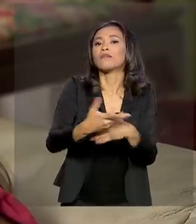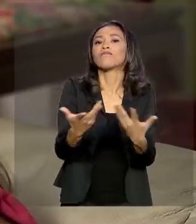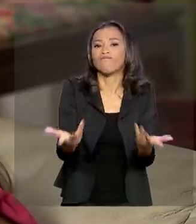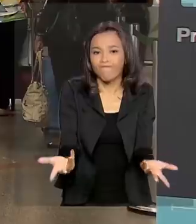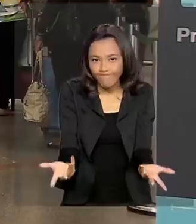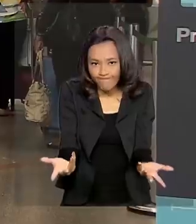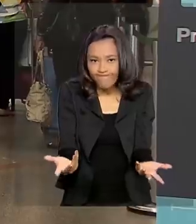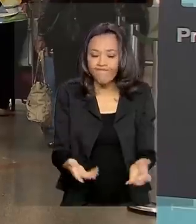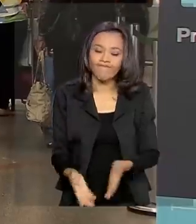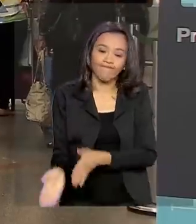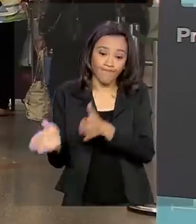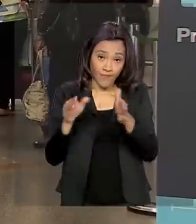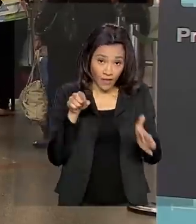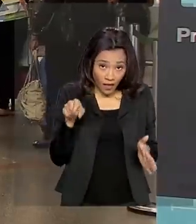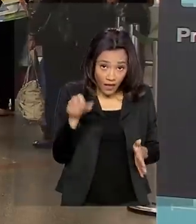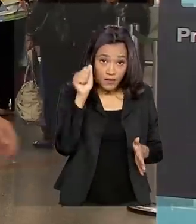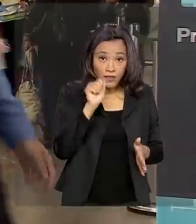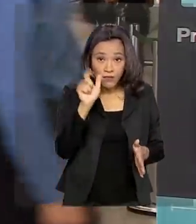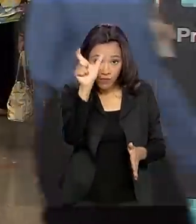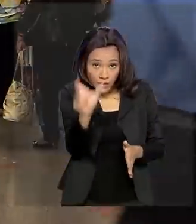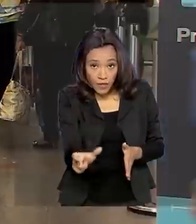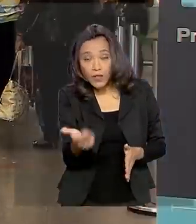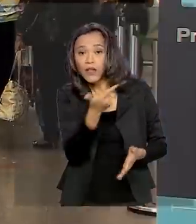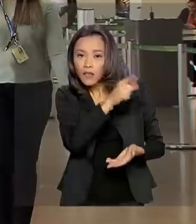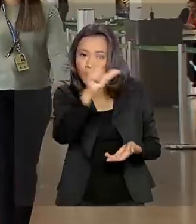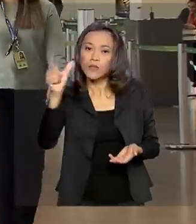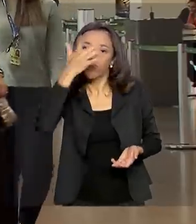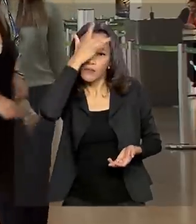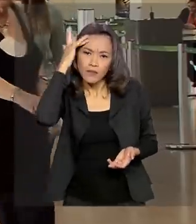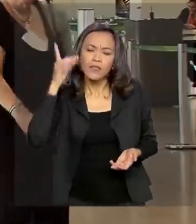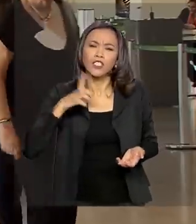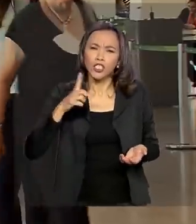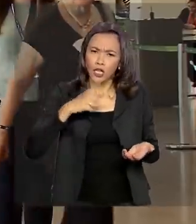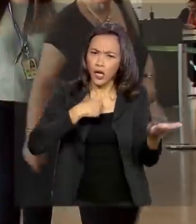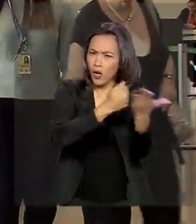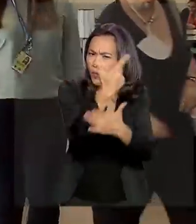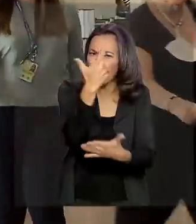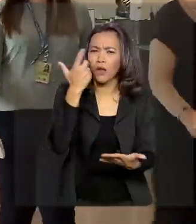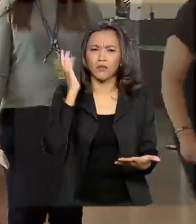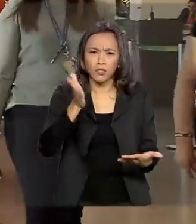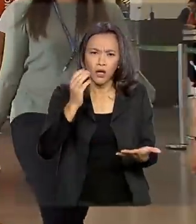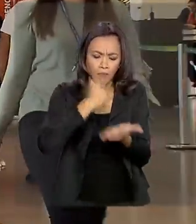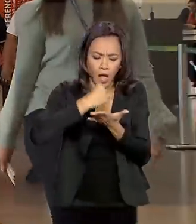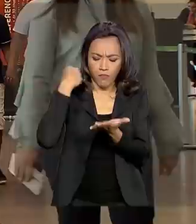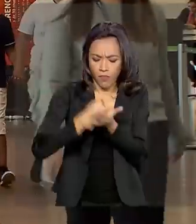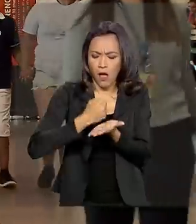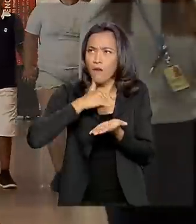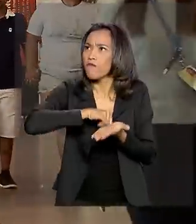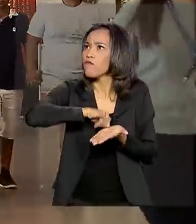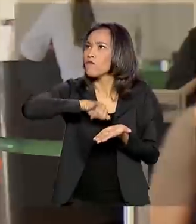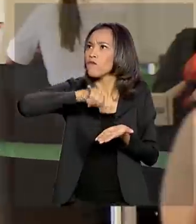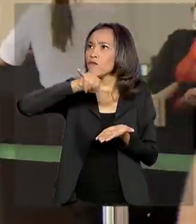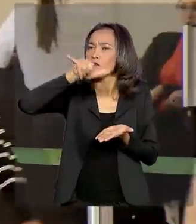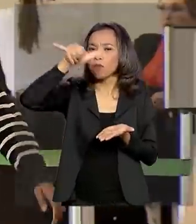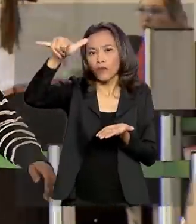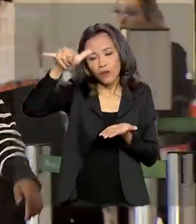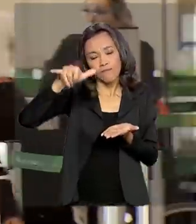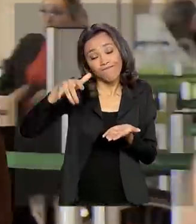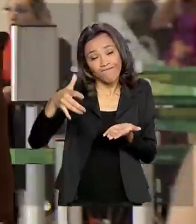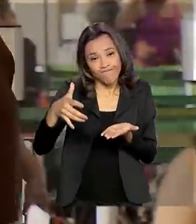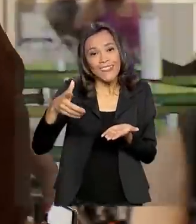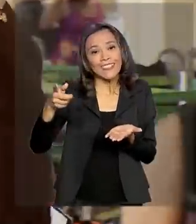Ela e todas as pessoas com passagens e pacotes marcados para os próximos 60 dias têm a